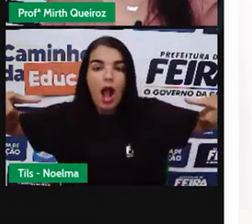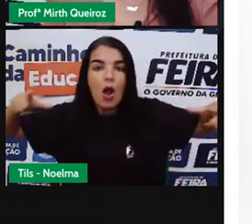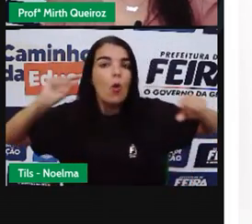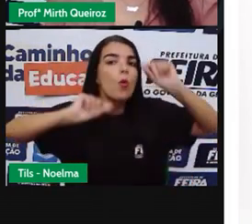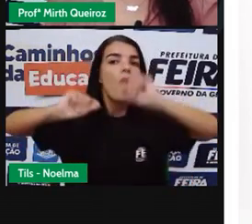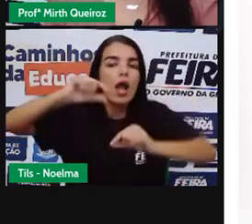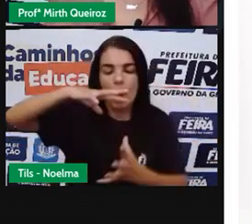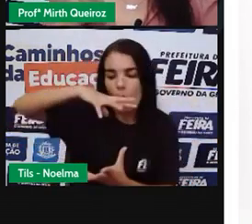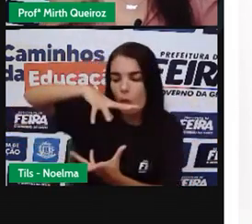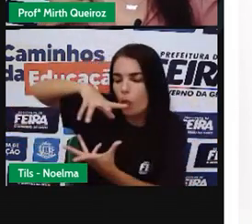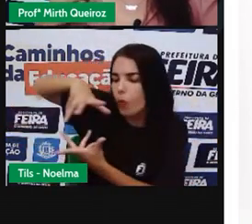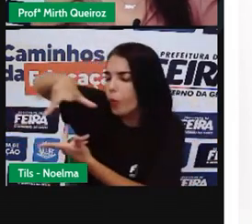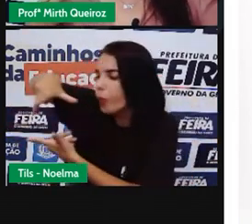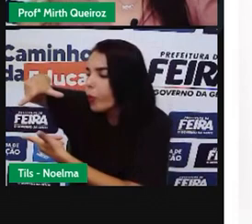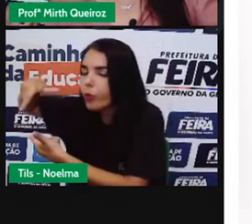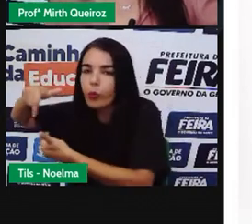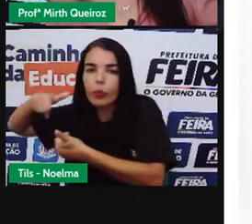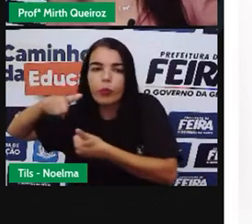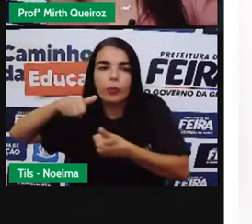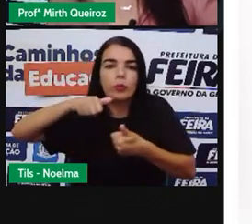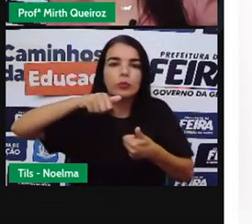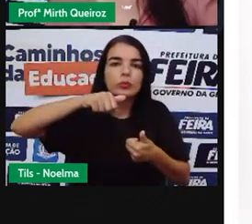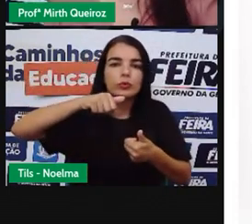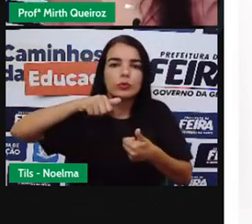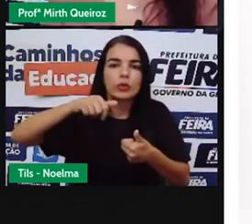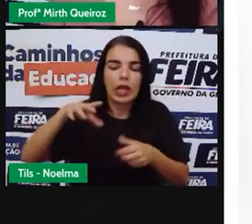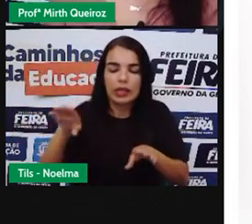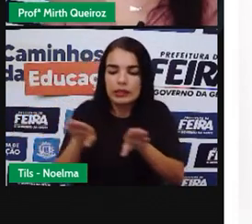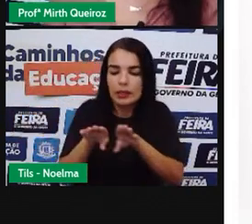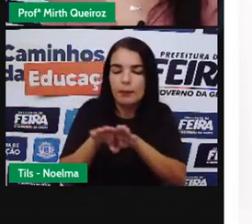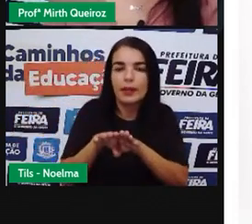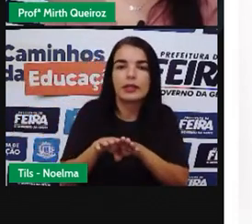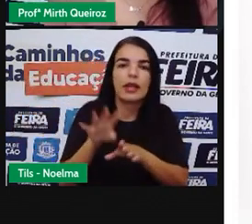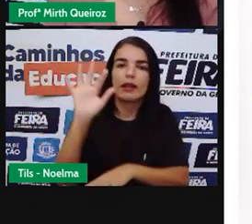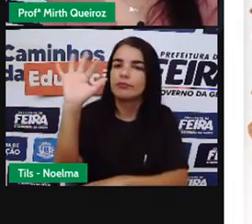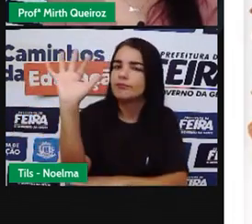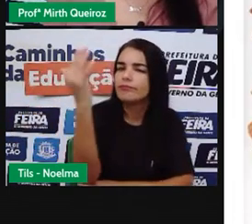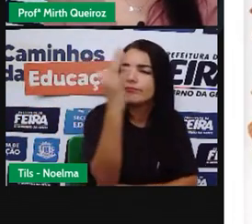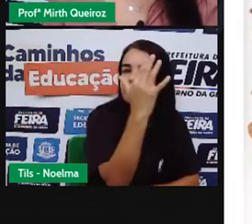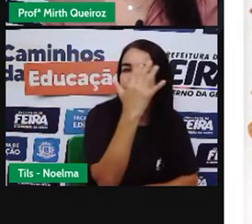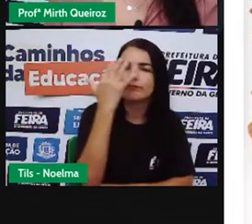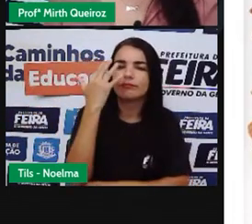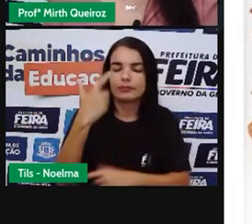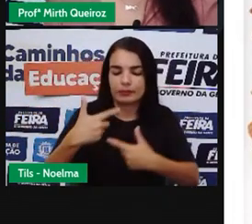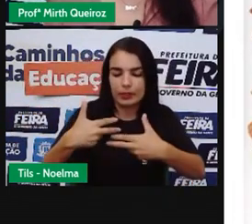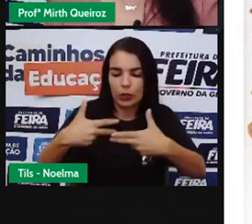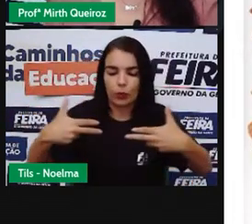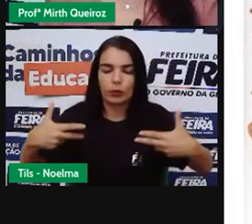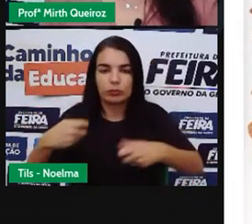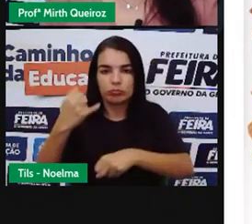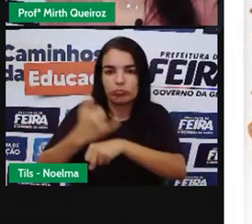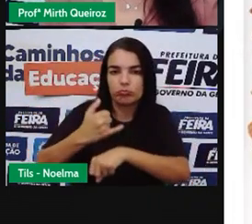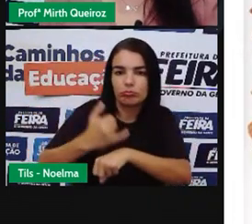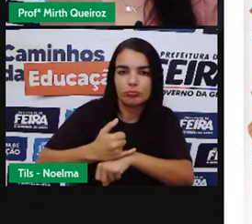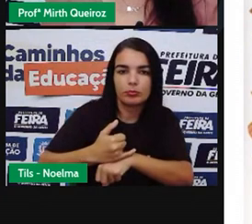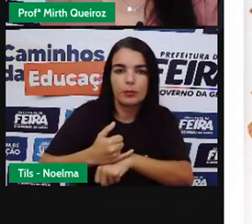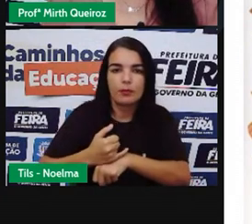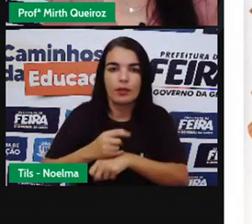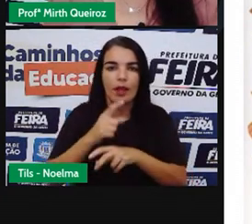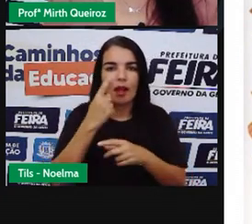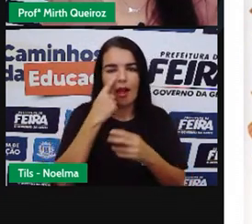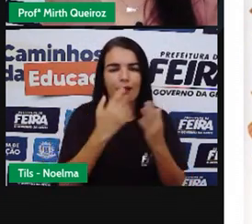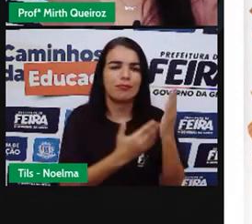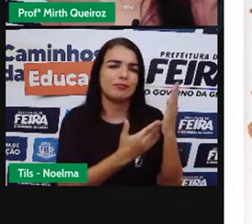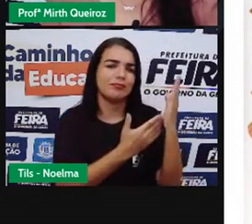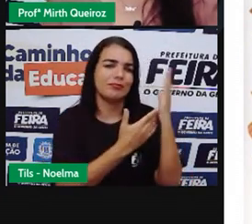natural Vai envolver aí O mundo físico E o mundo material Quanto vale a